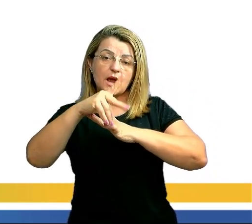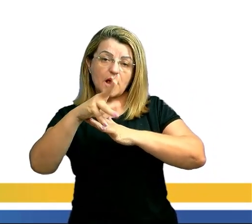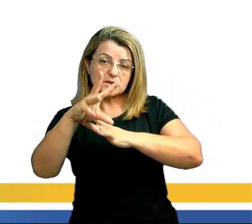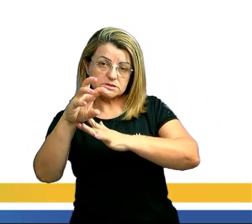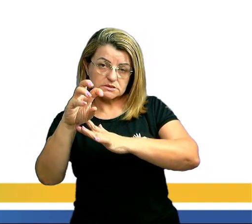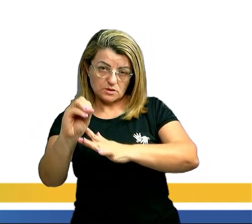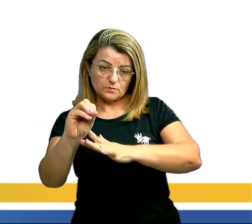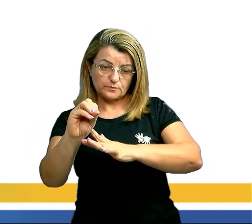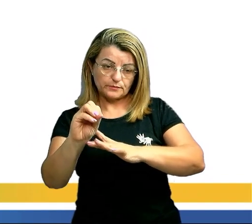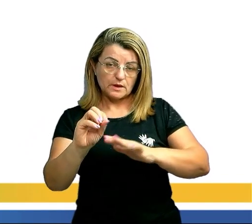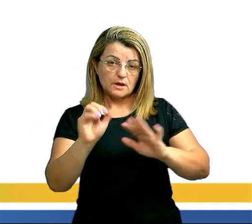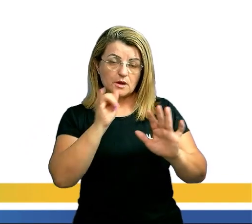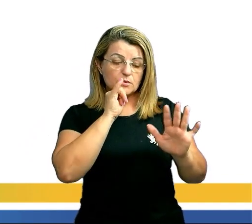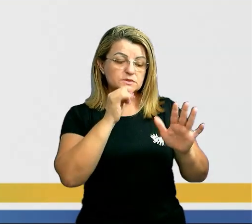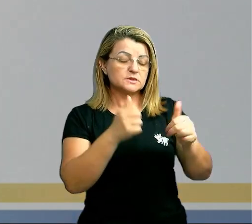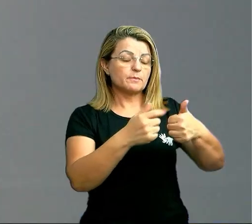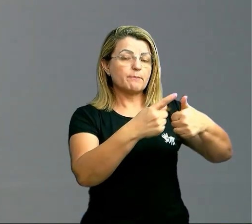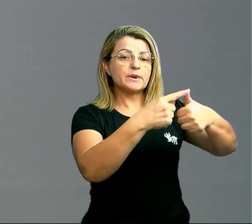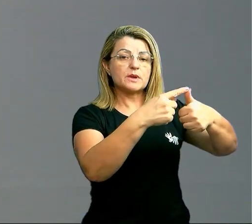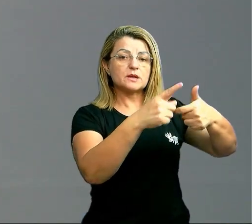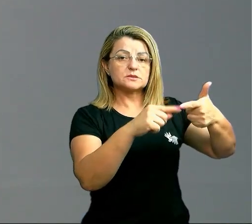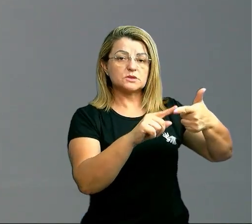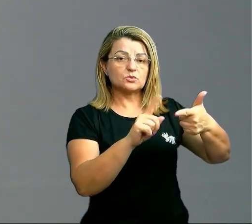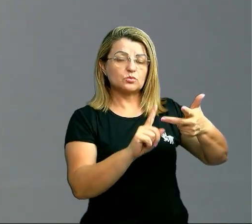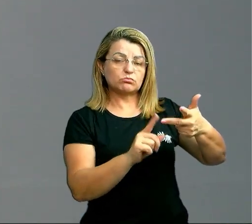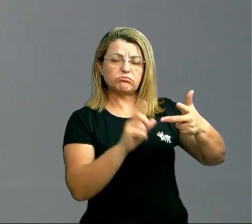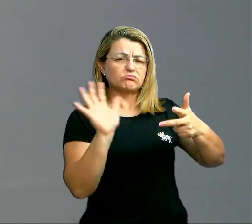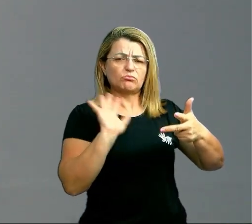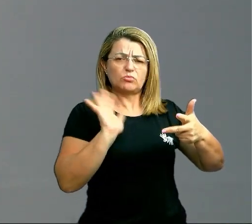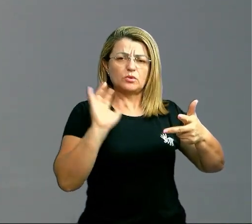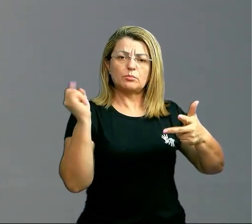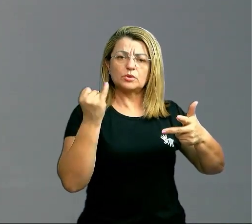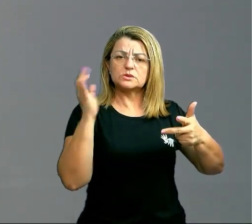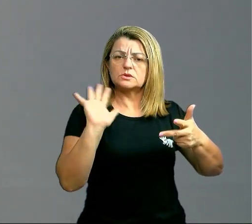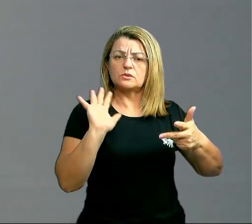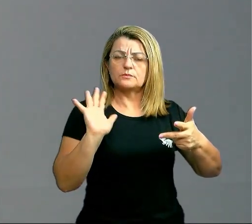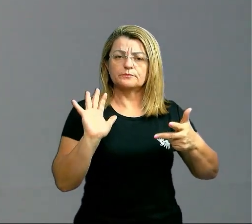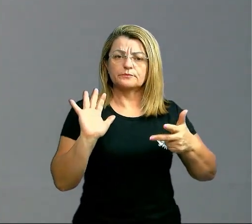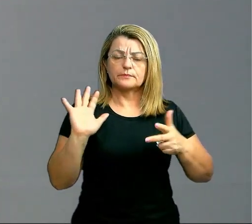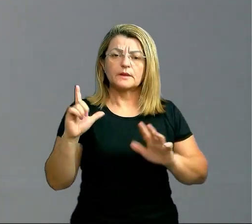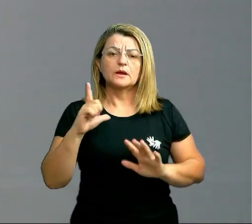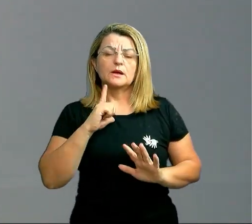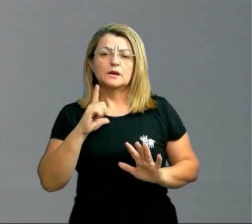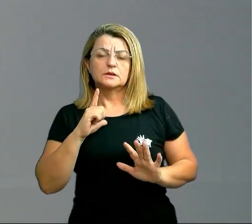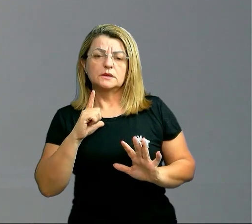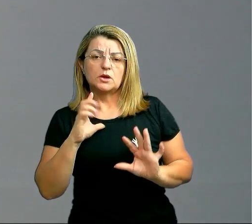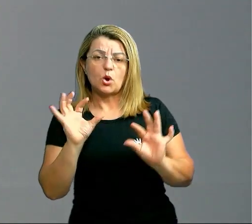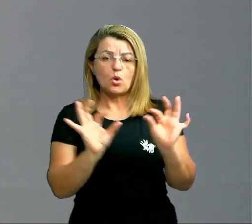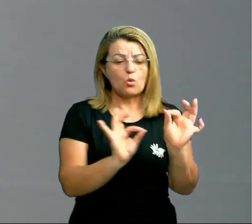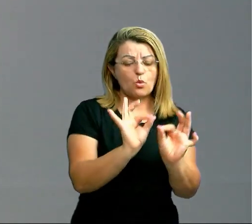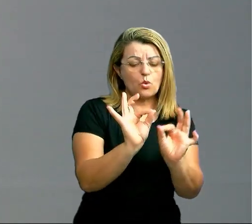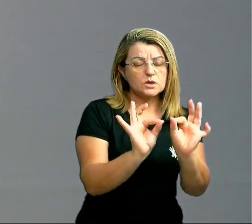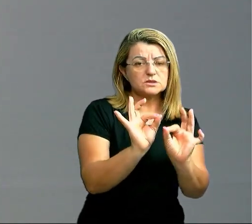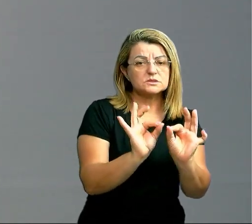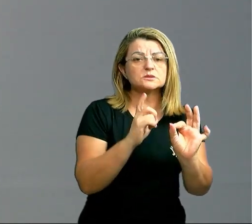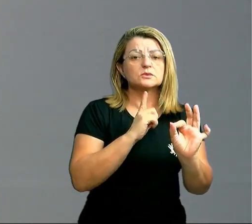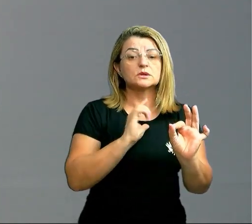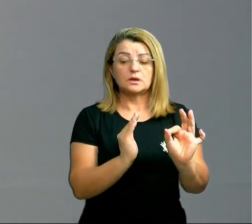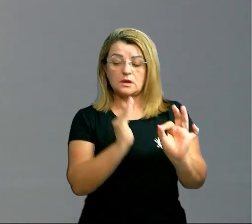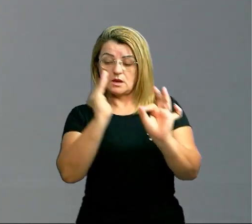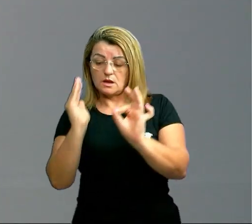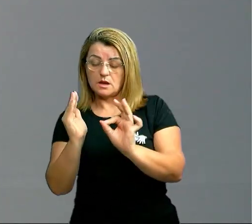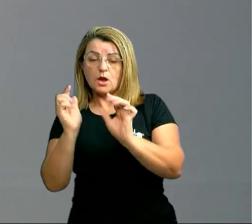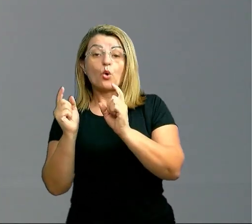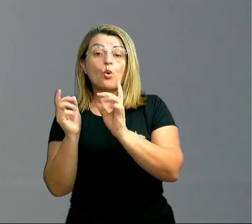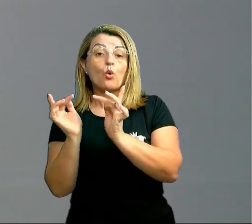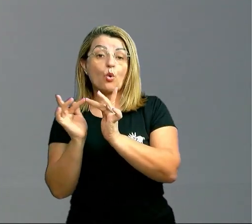ordem dos elementos não é importante. Bora entender isso aqui? Existe arranjo e existe combinação. No arranjo,